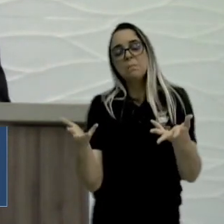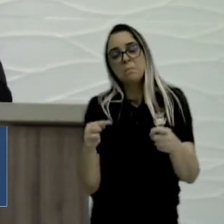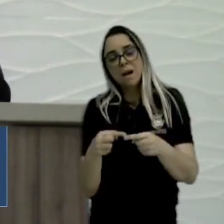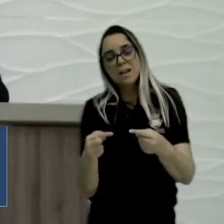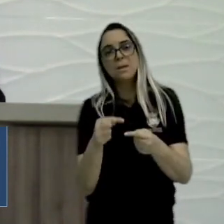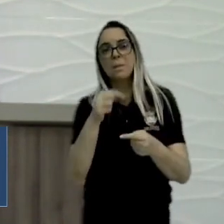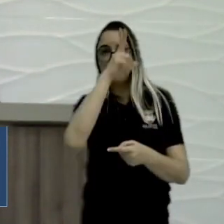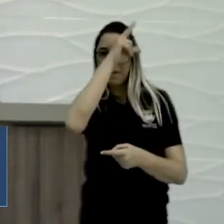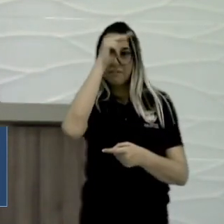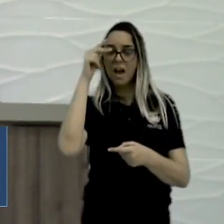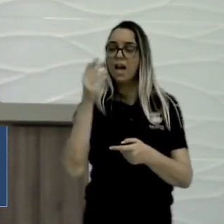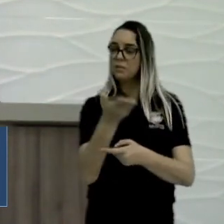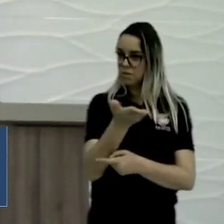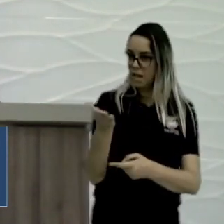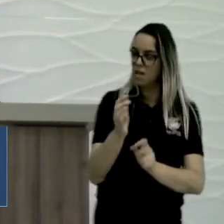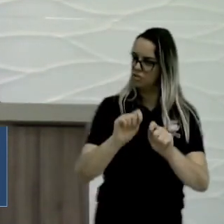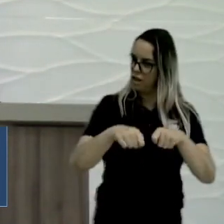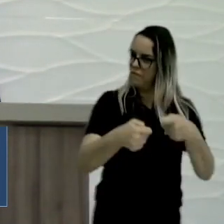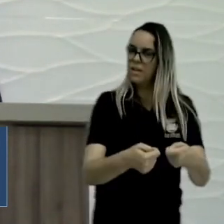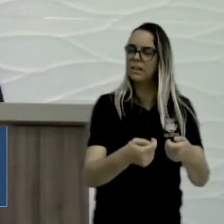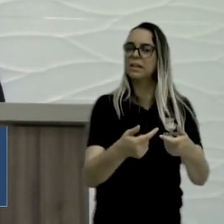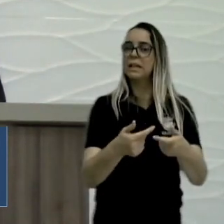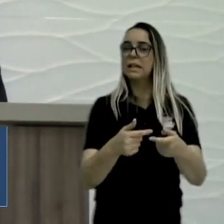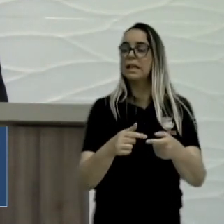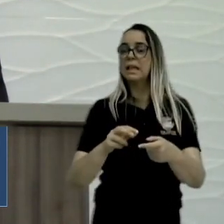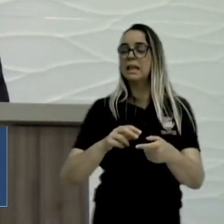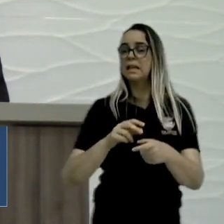prefeito que vossas excelências defendem, não faz isso,